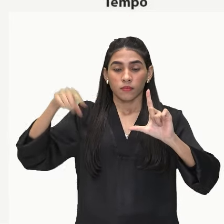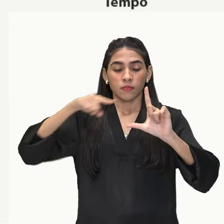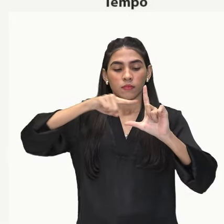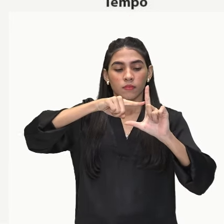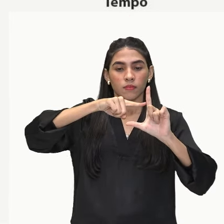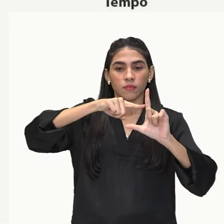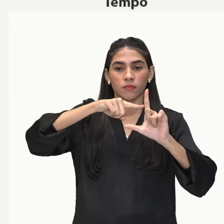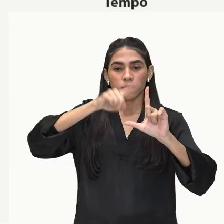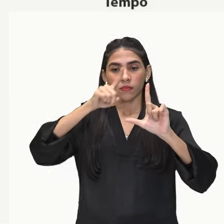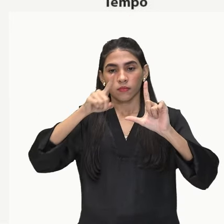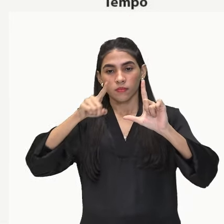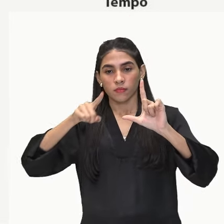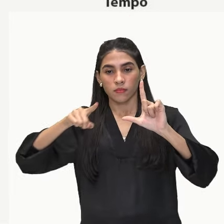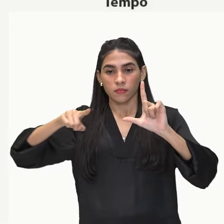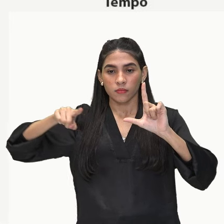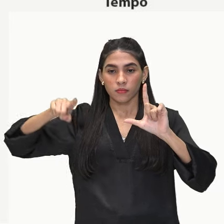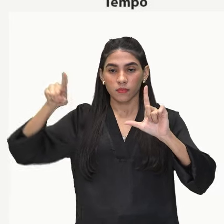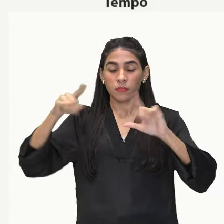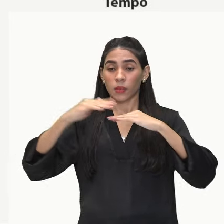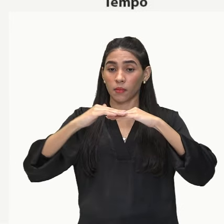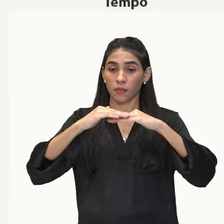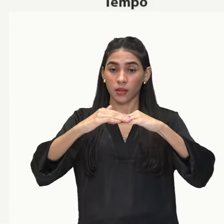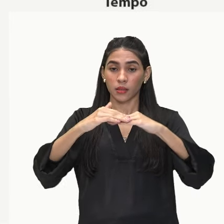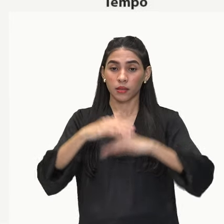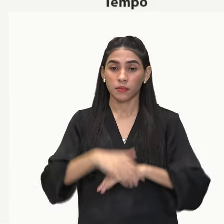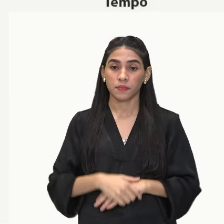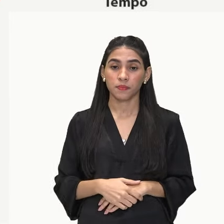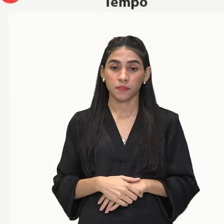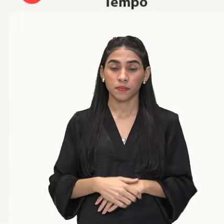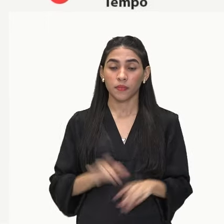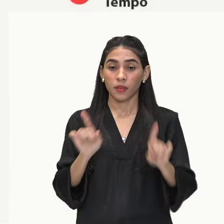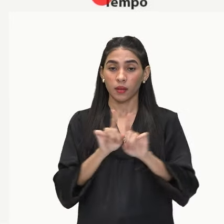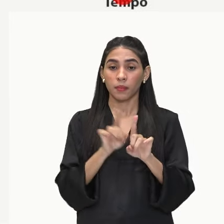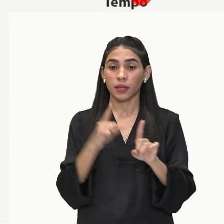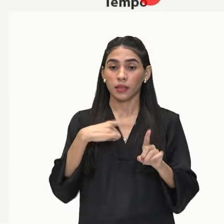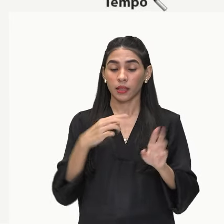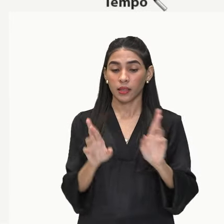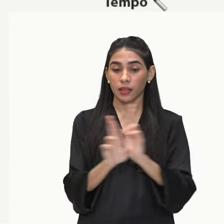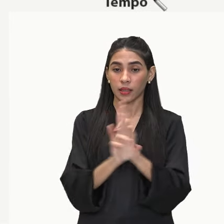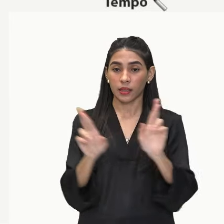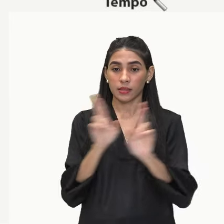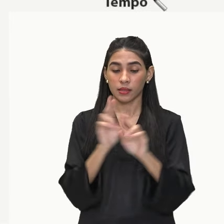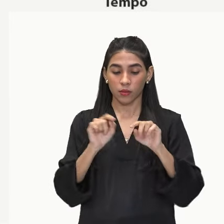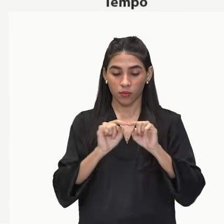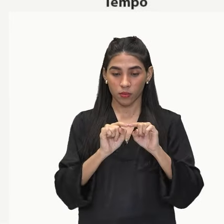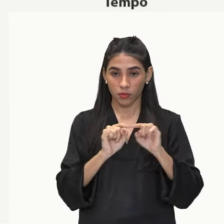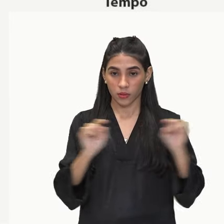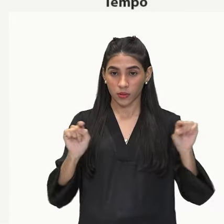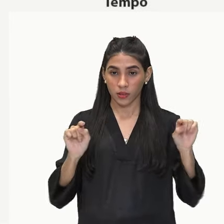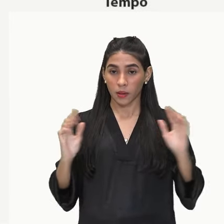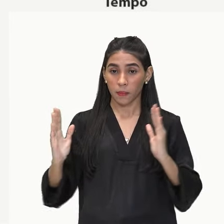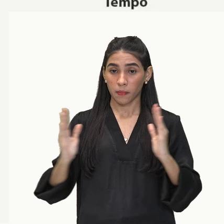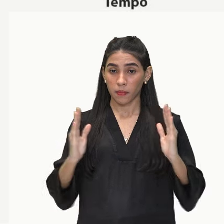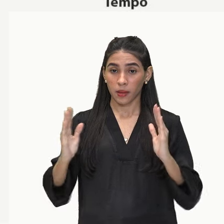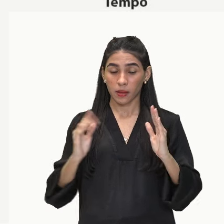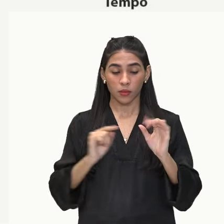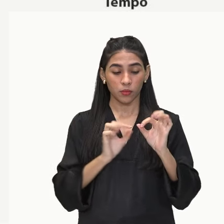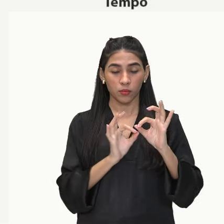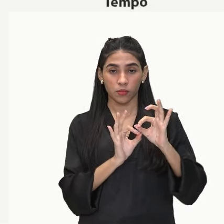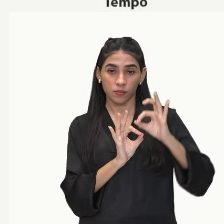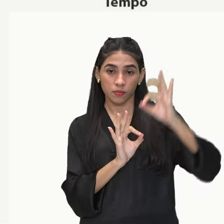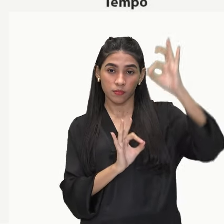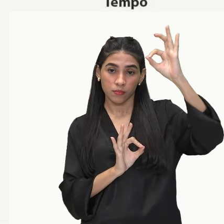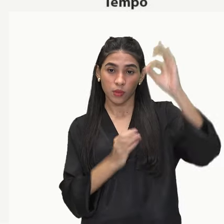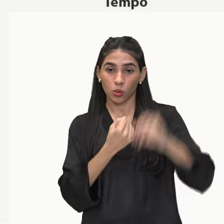populacional padrão. Aqui a gente tem a relação do tempo com o número de indivíduos.